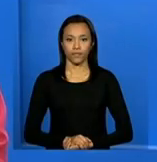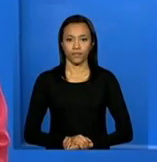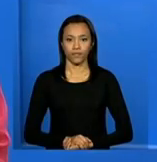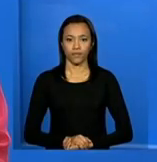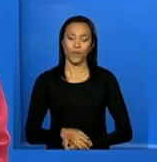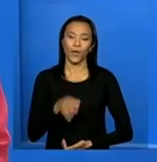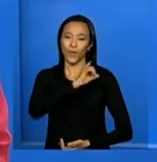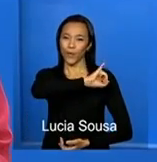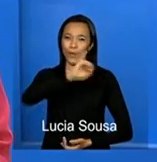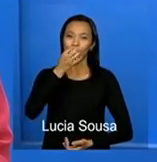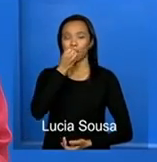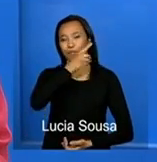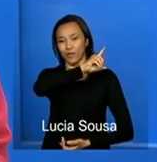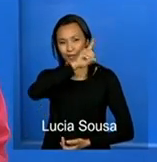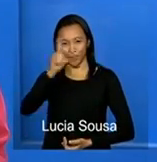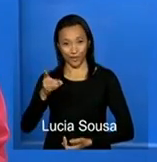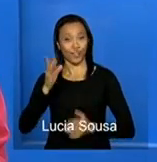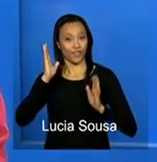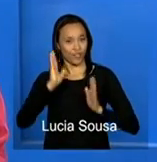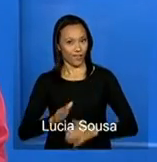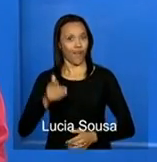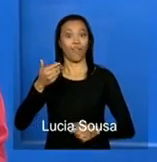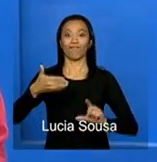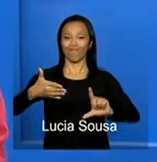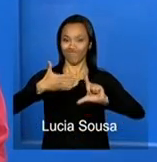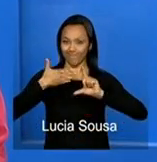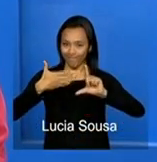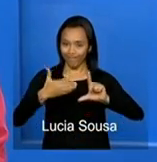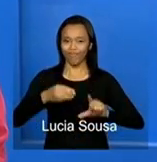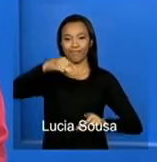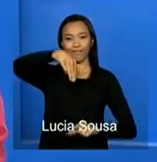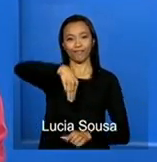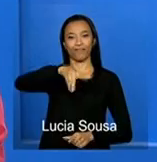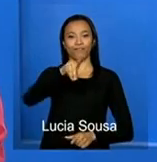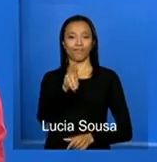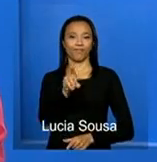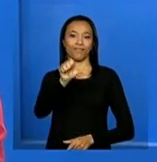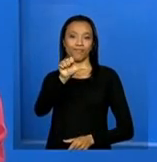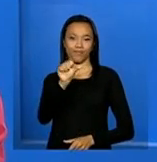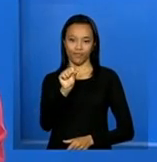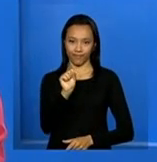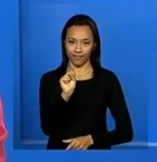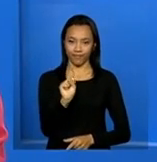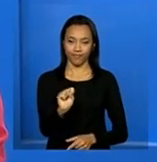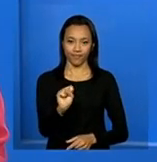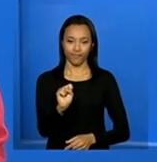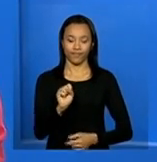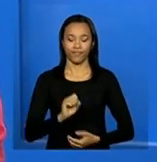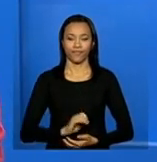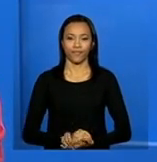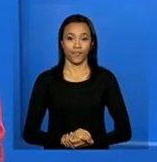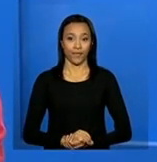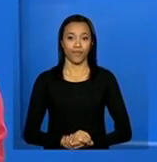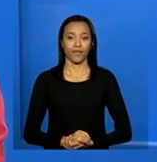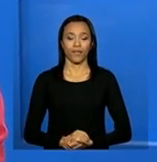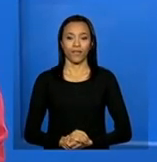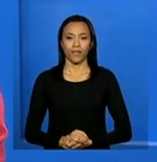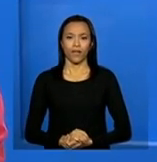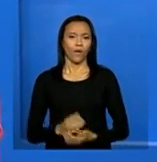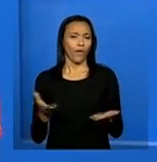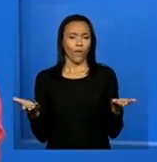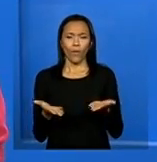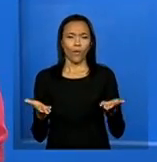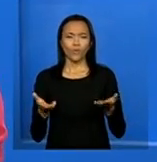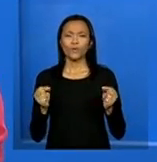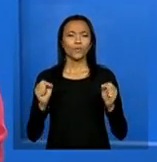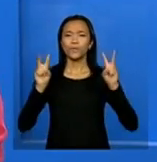Olá, bom dia! Está no ar mais uma teleconferência do Ministério do Desenvolvimento Social e Combate à Fome, o MDS. Hoje